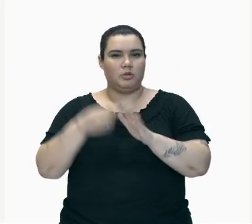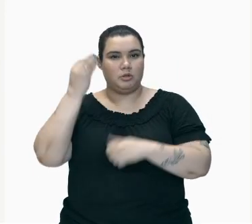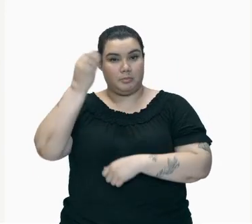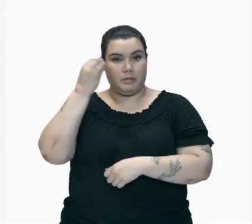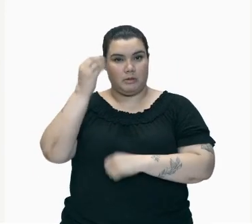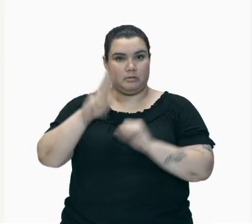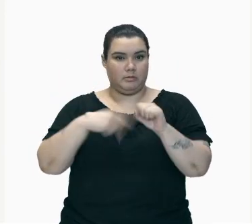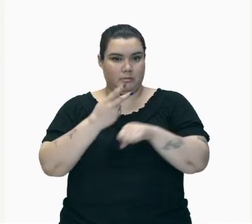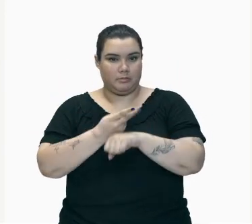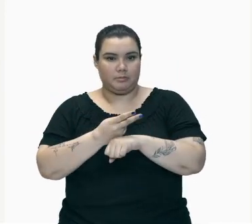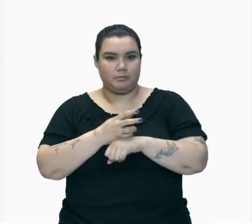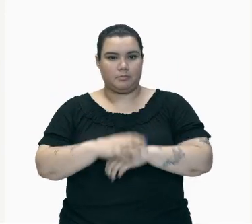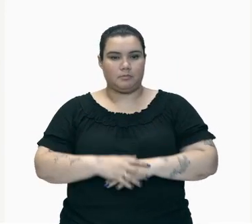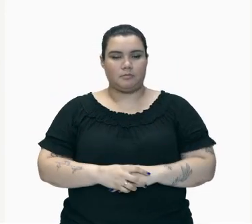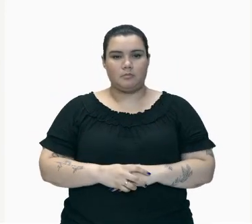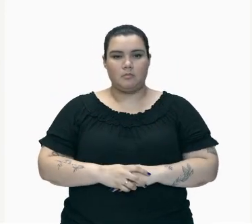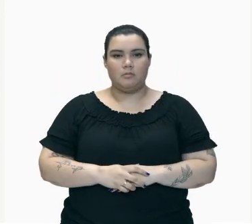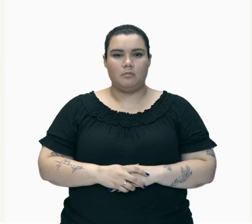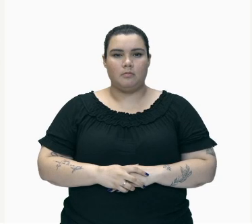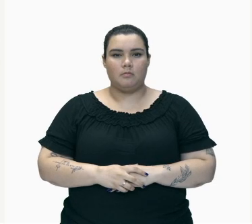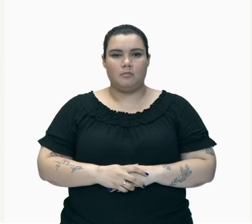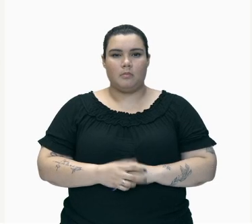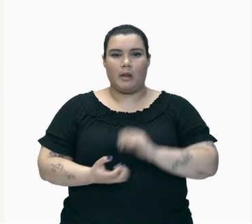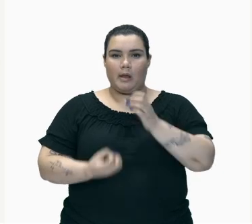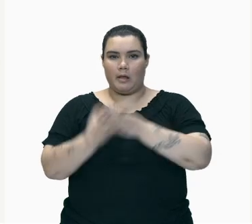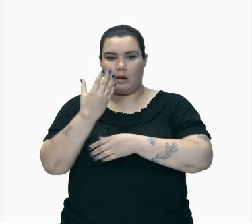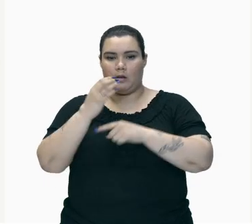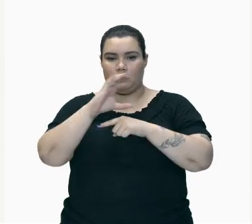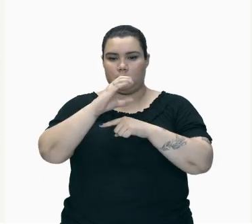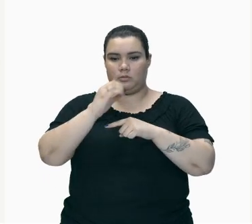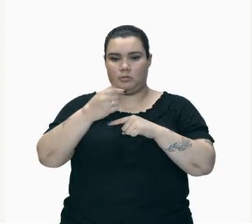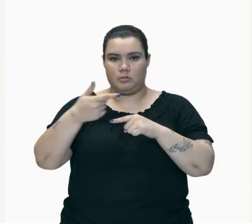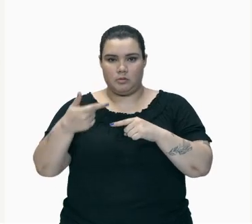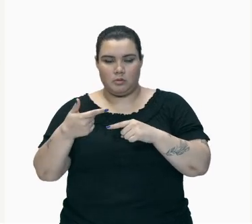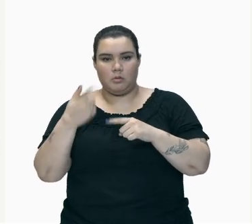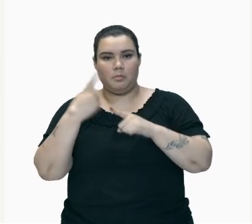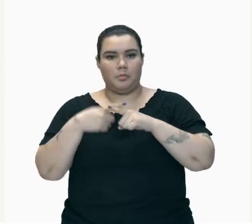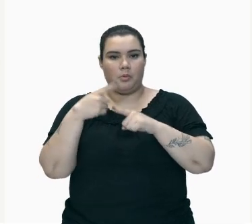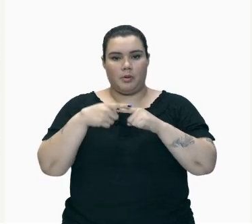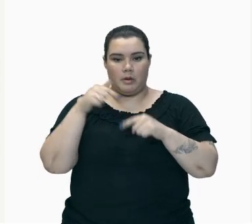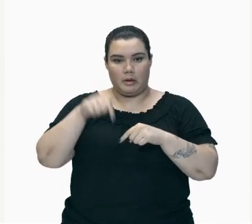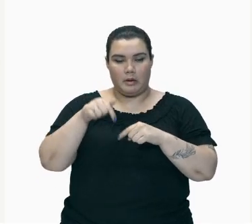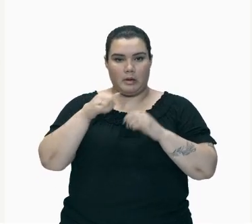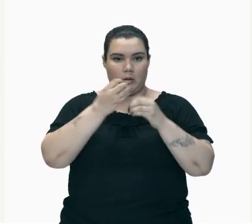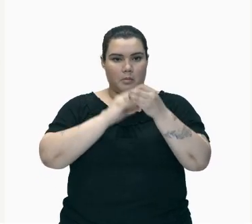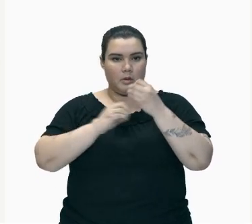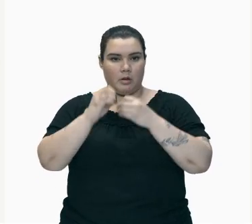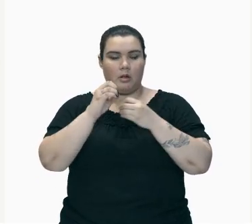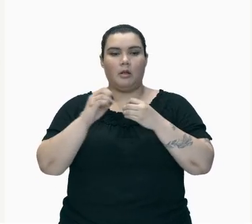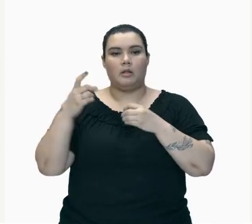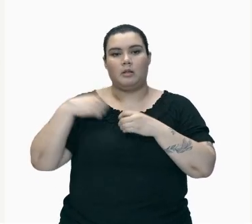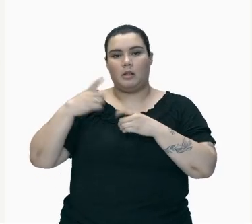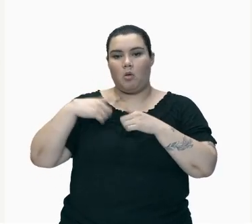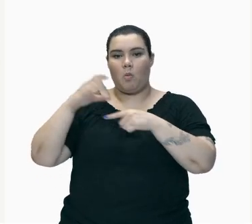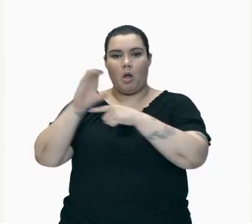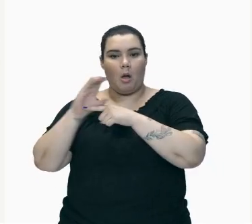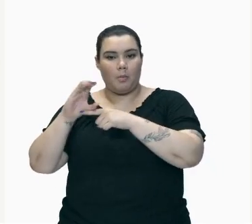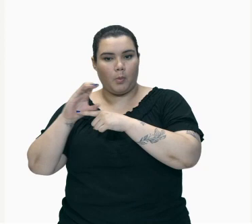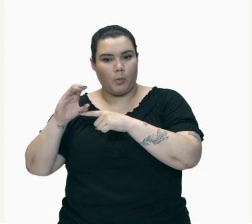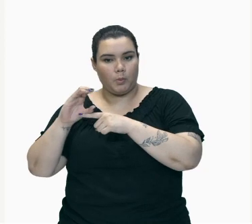Então Vai formar O CO2 Porque aqui Nessa molécula Antes Nós temos O carbono